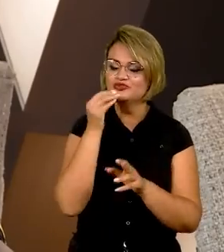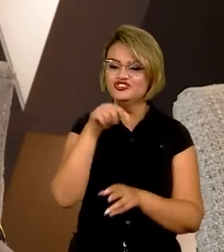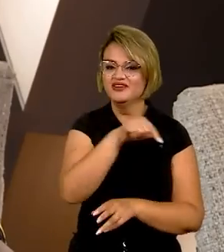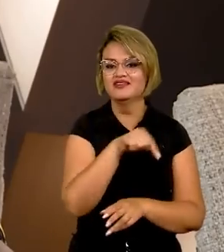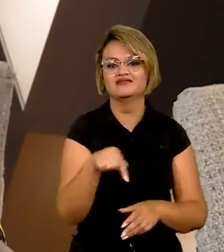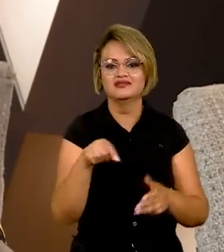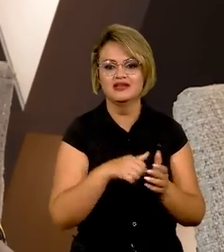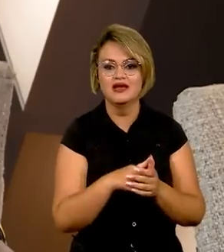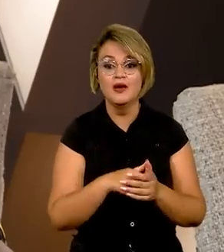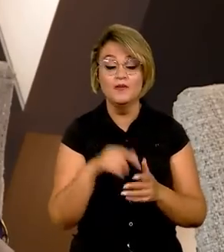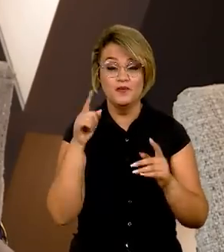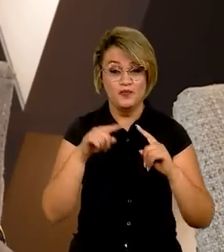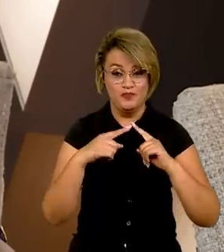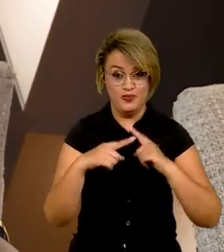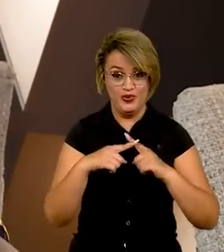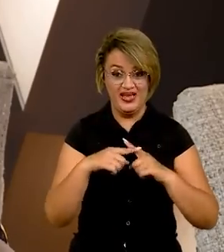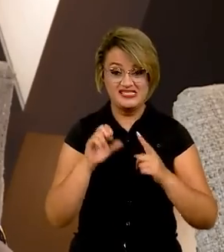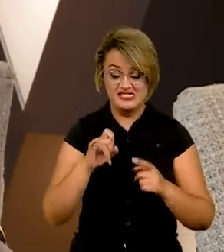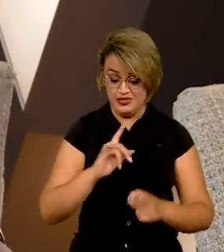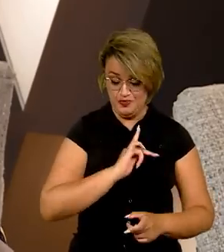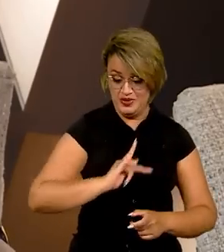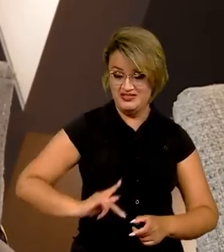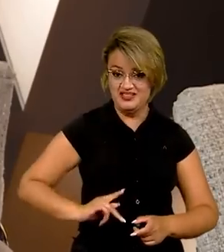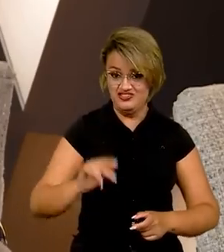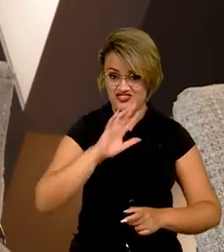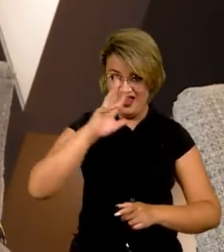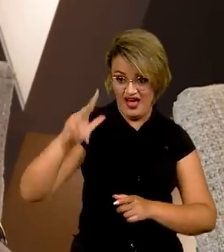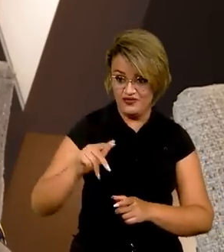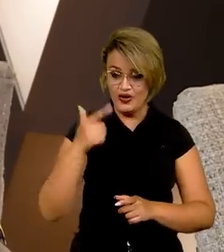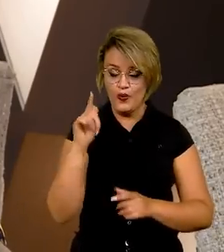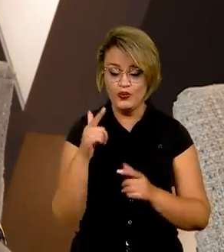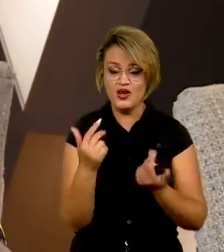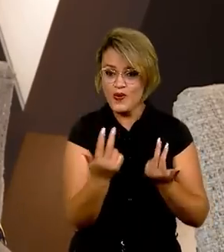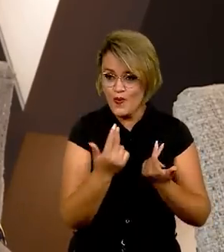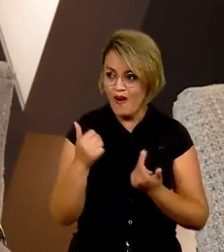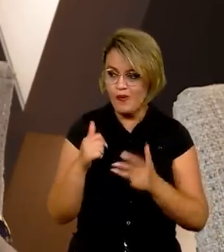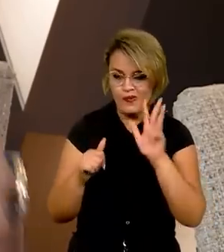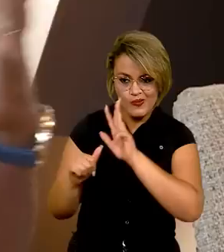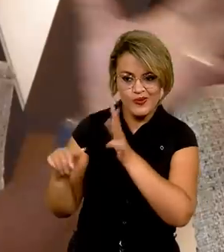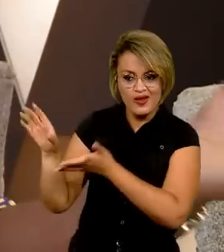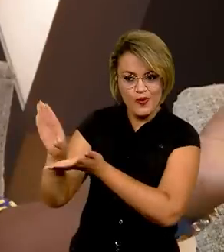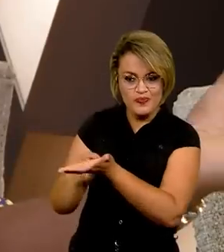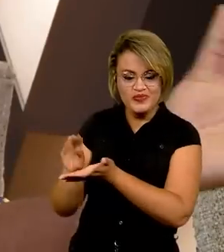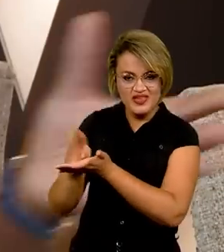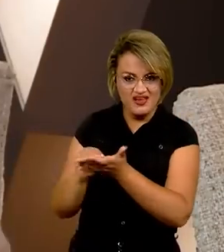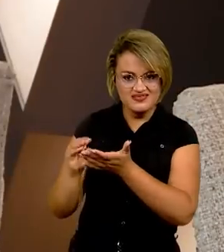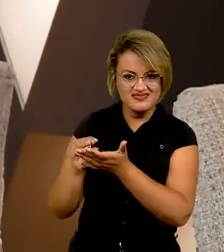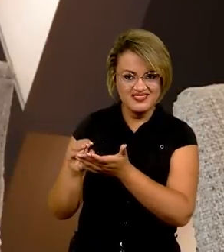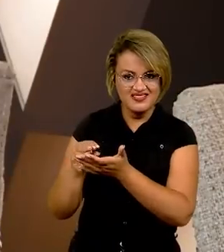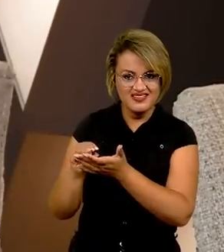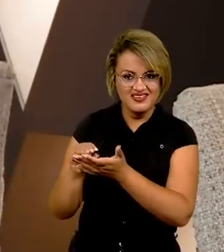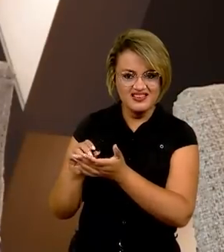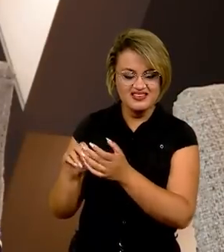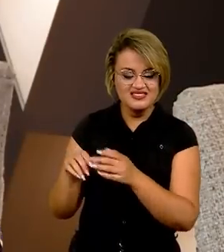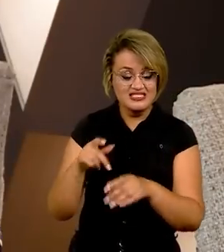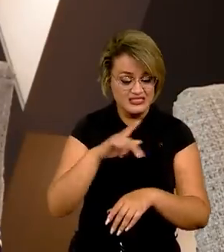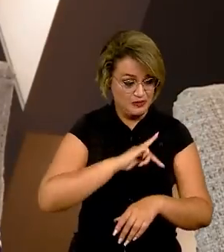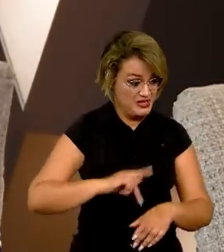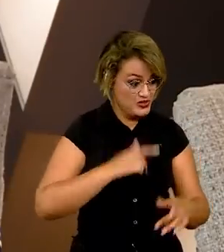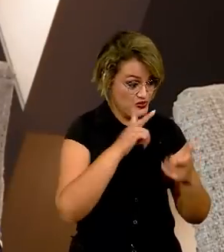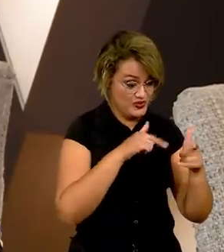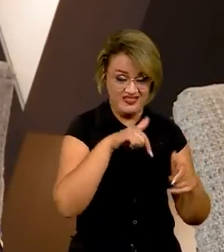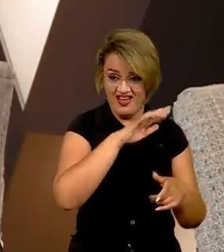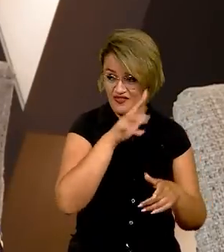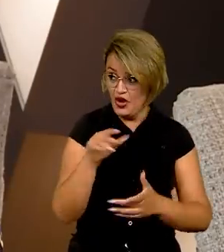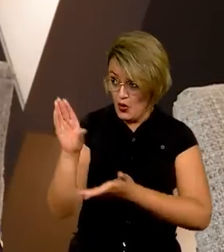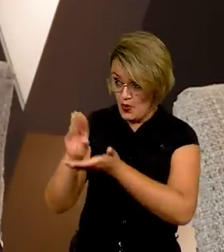líderes africanos perceberem, os líderes, os políticos, as elites, as poucas elites que